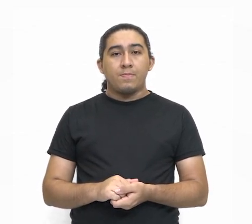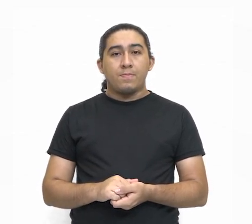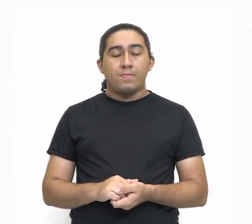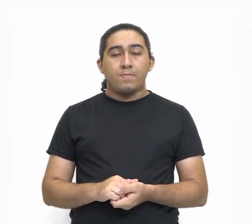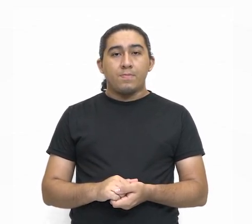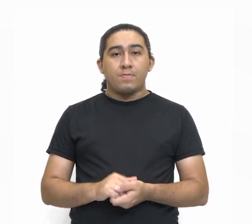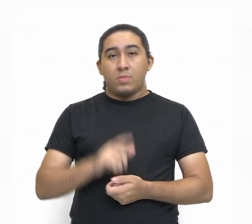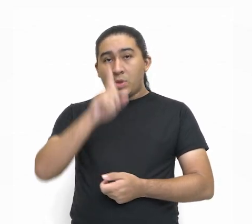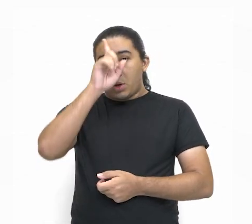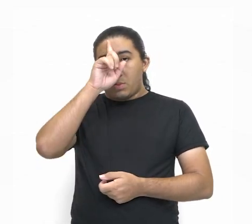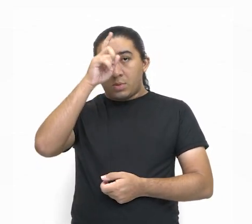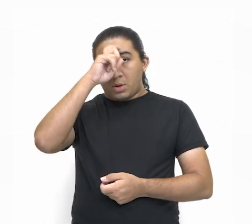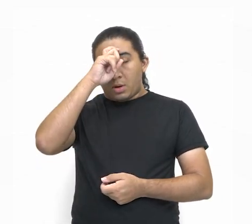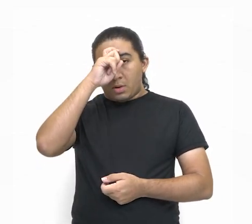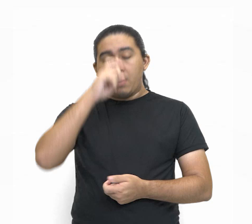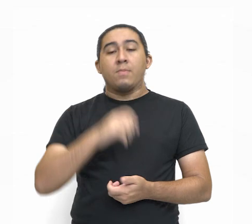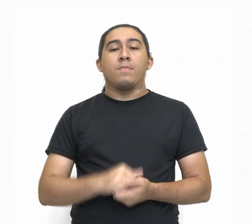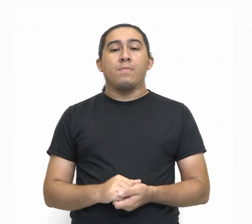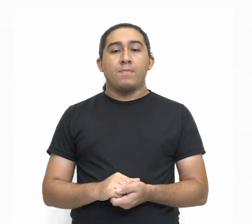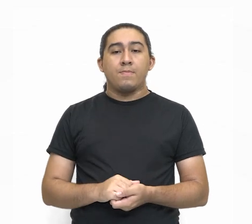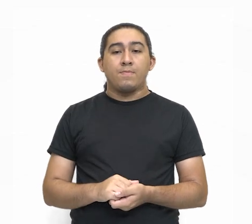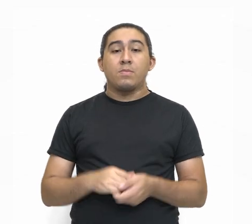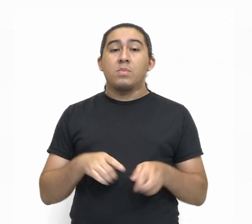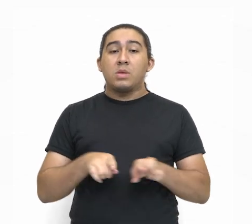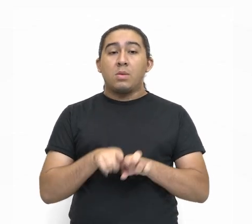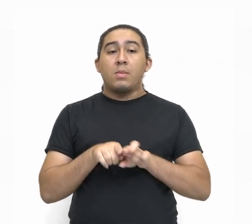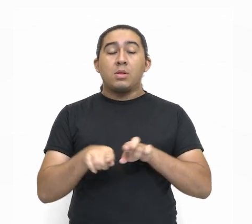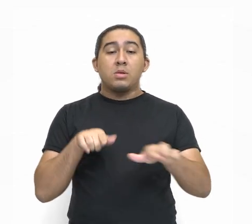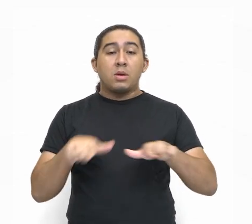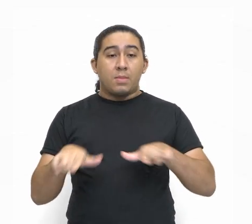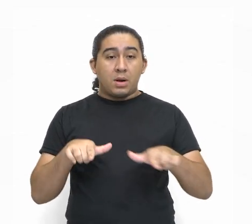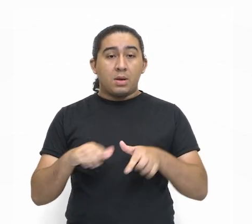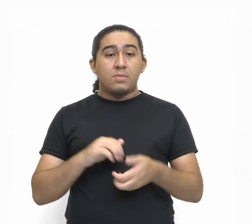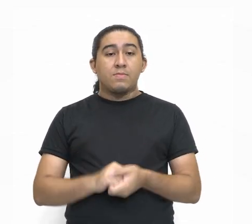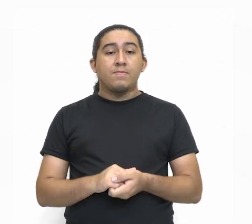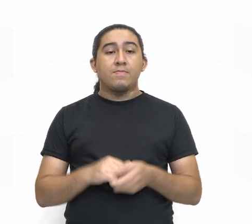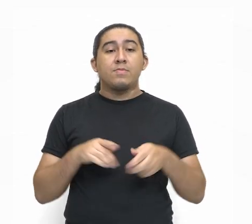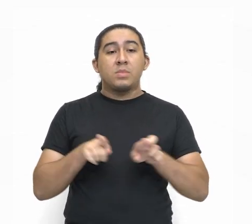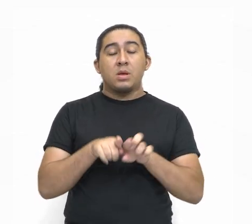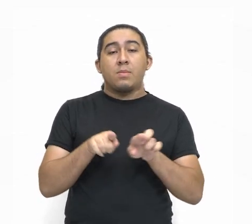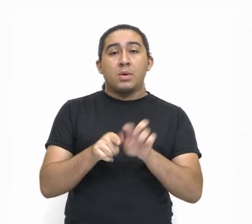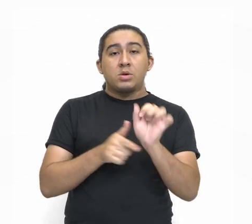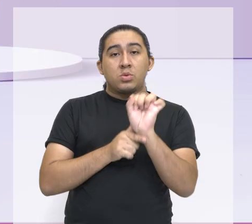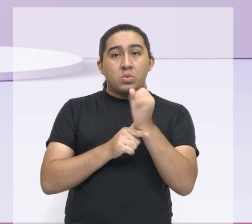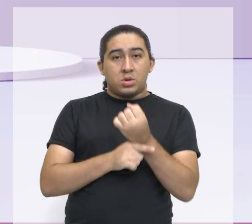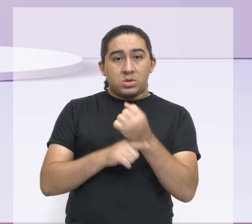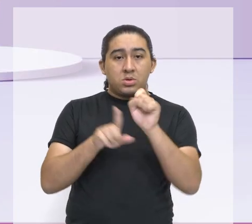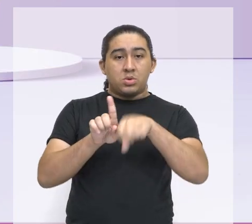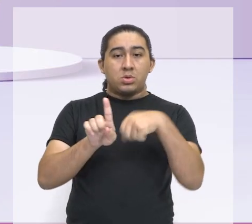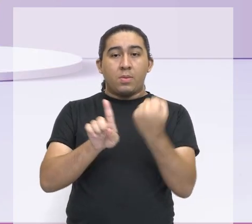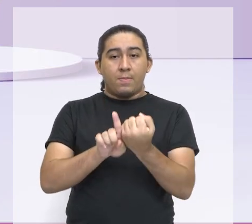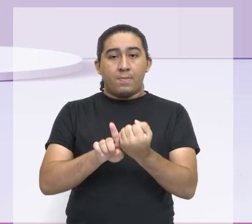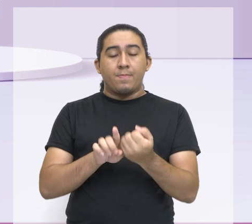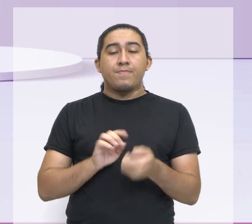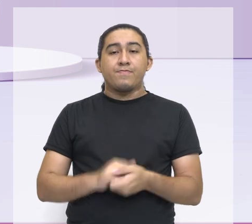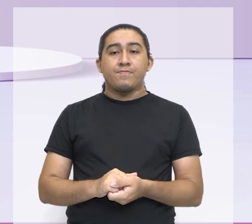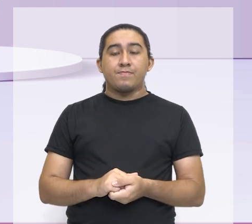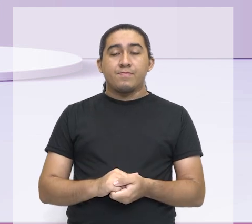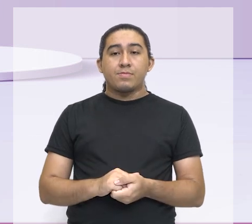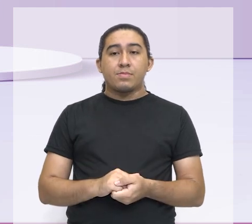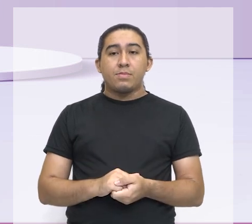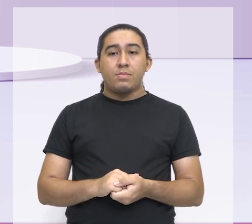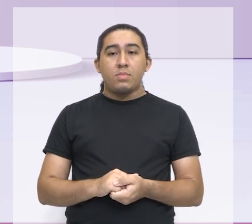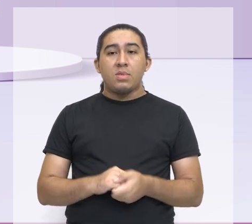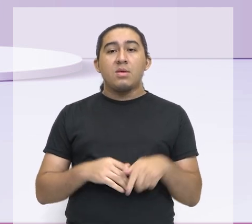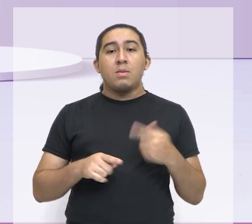ao trabalho e à seguridade social. Porque as